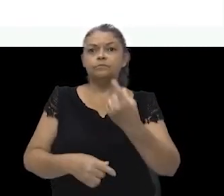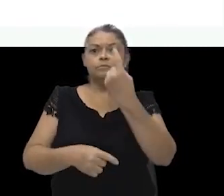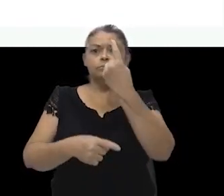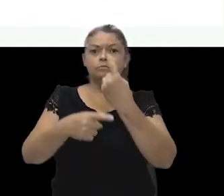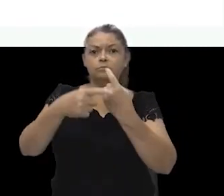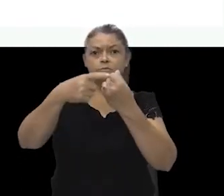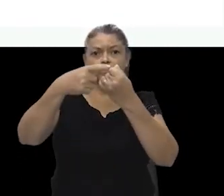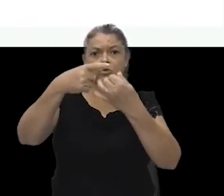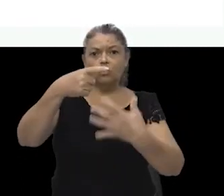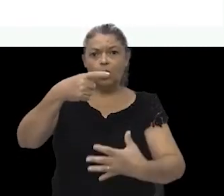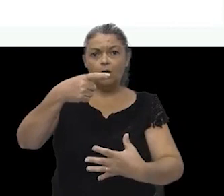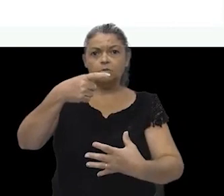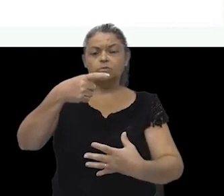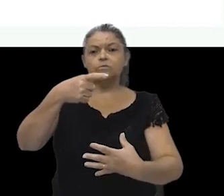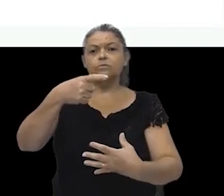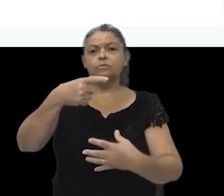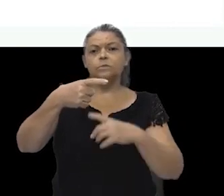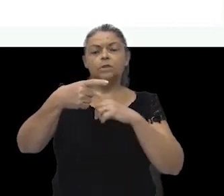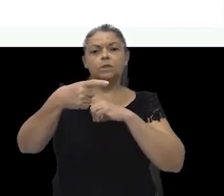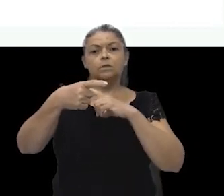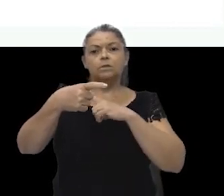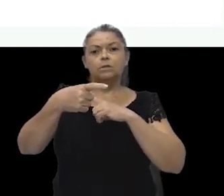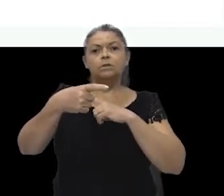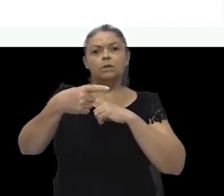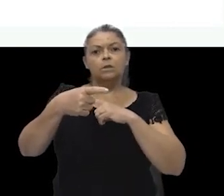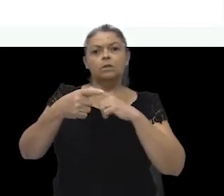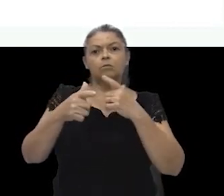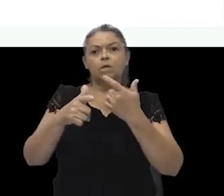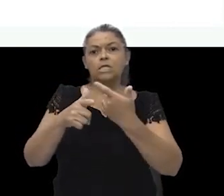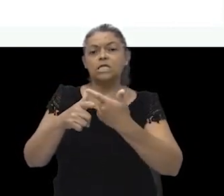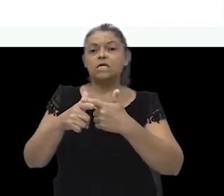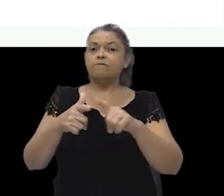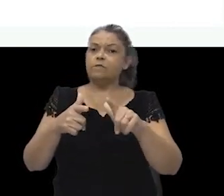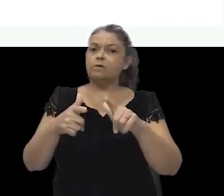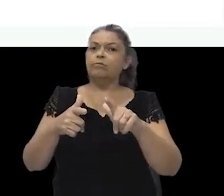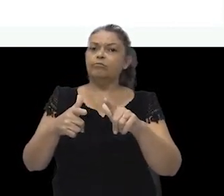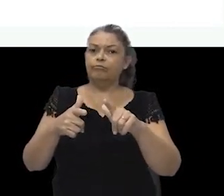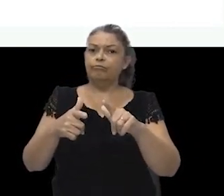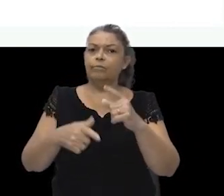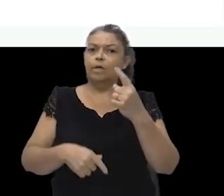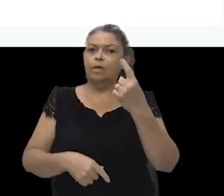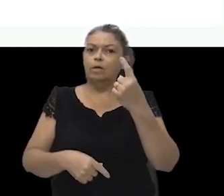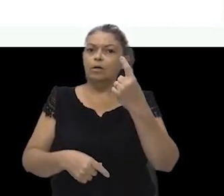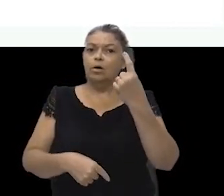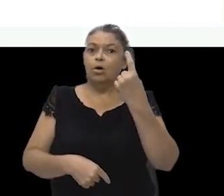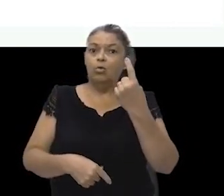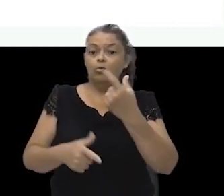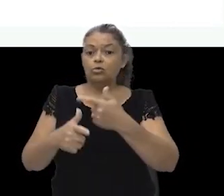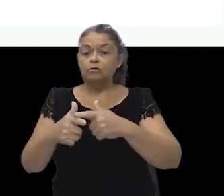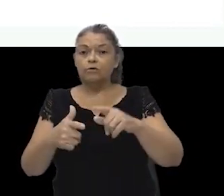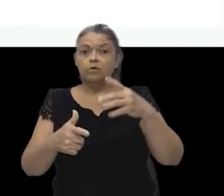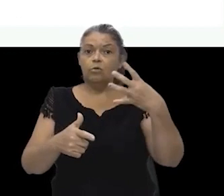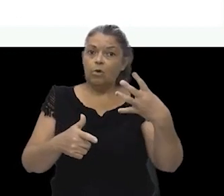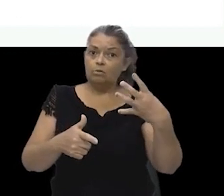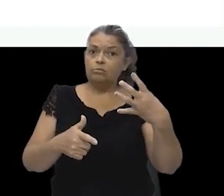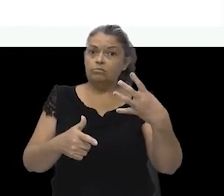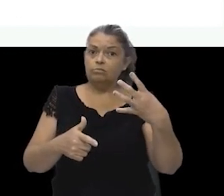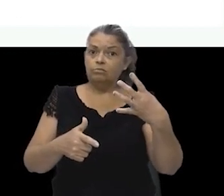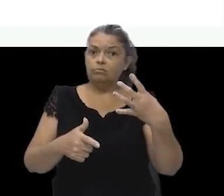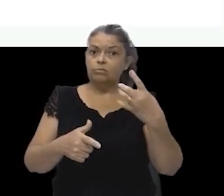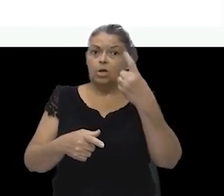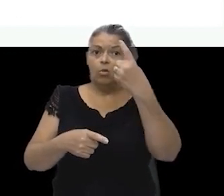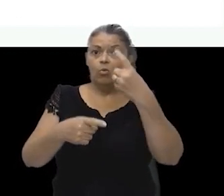uma fração, né? E quando eu tenho uma fração, eu tenho uma divisão. 1 dividido por 4, o numerador